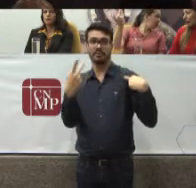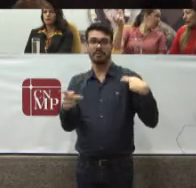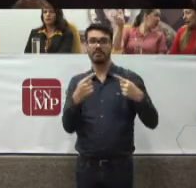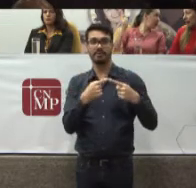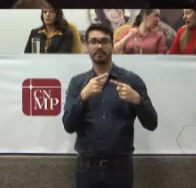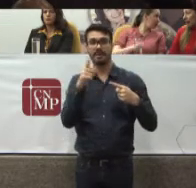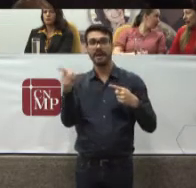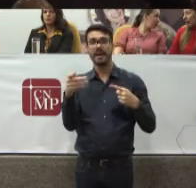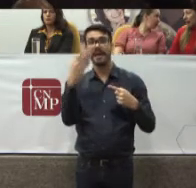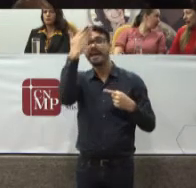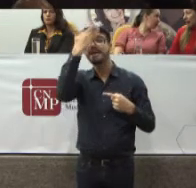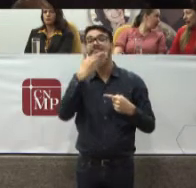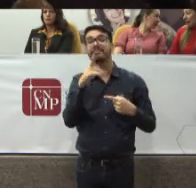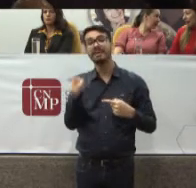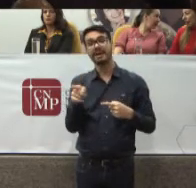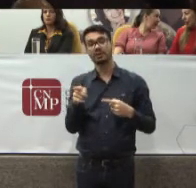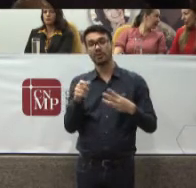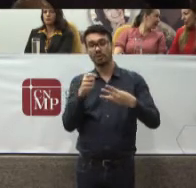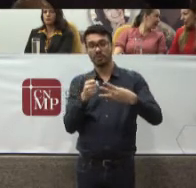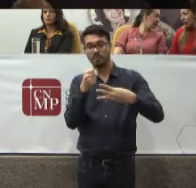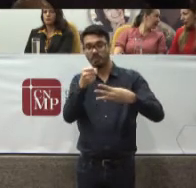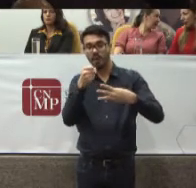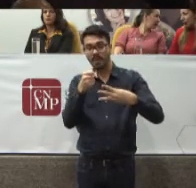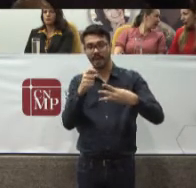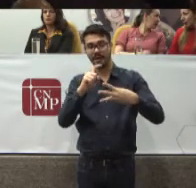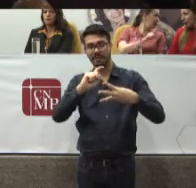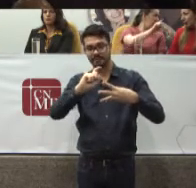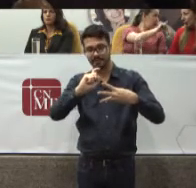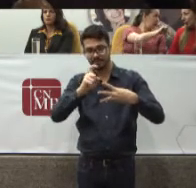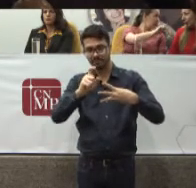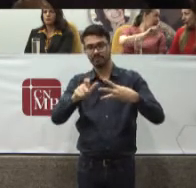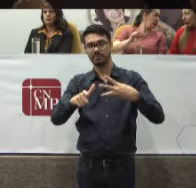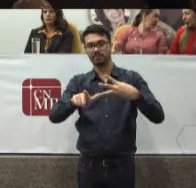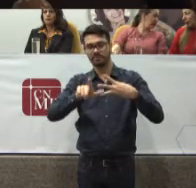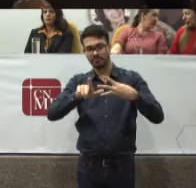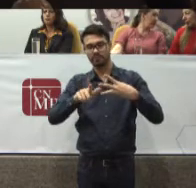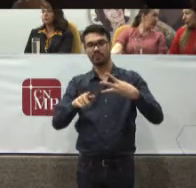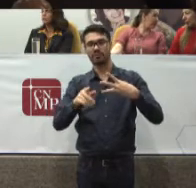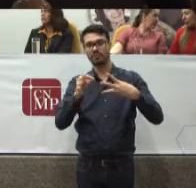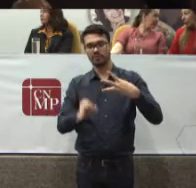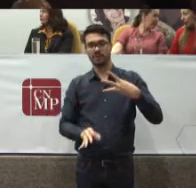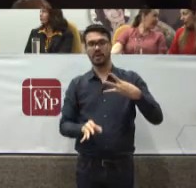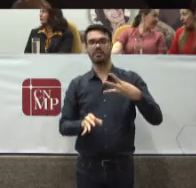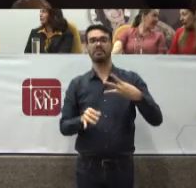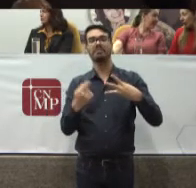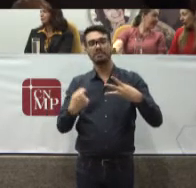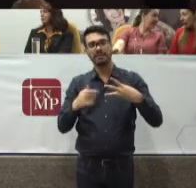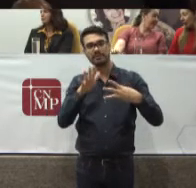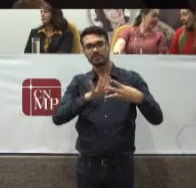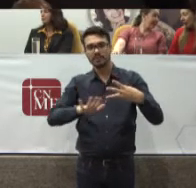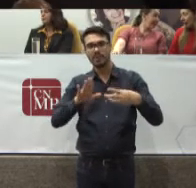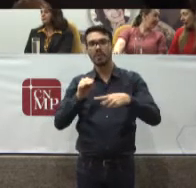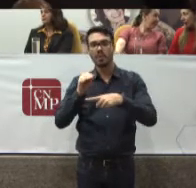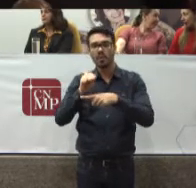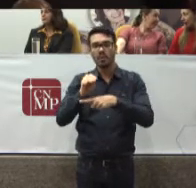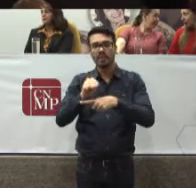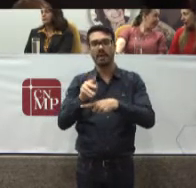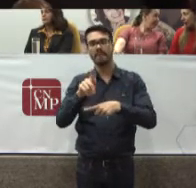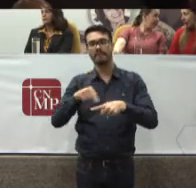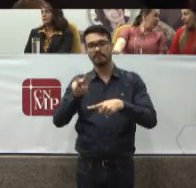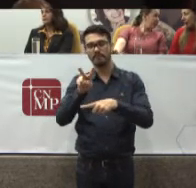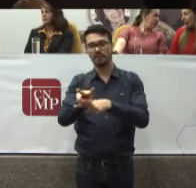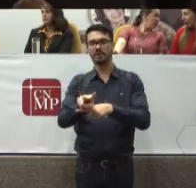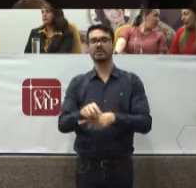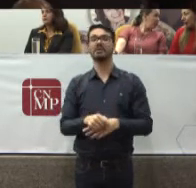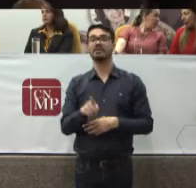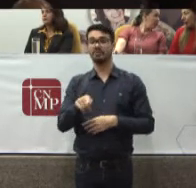dos direitos Públicos Públicos As políticas Que tratem Desses direitos Então nós Começamos a